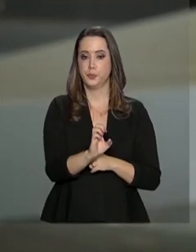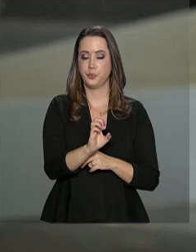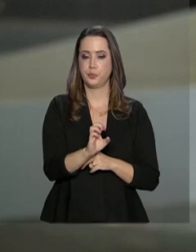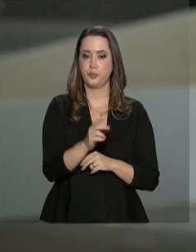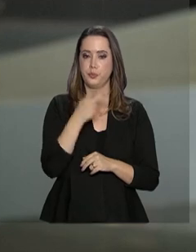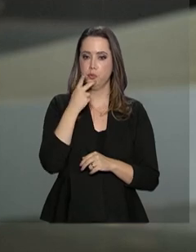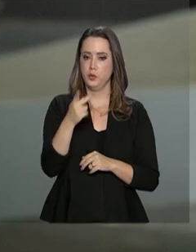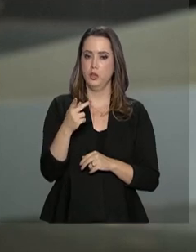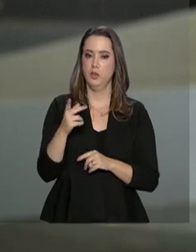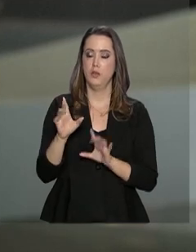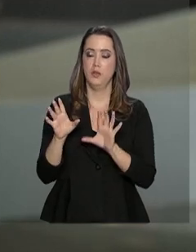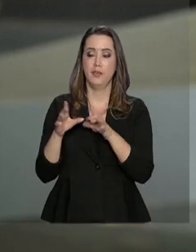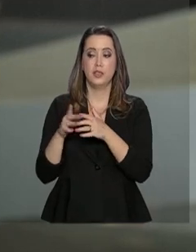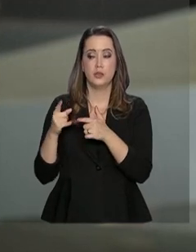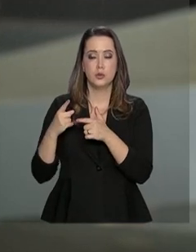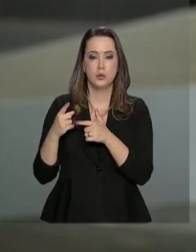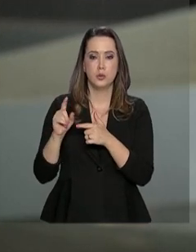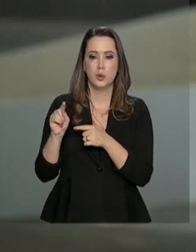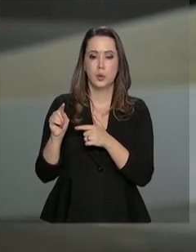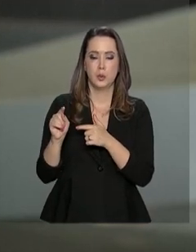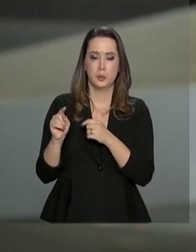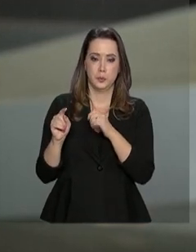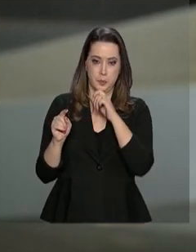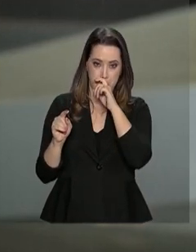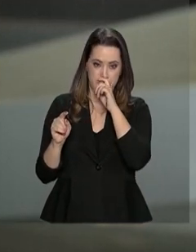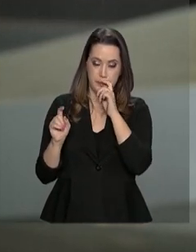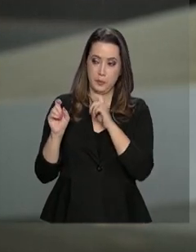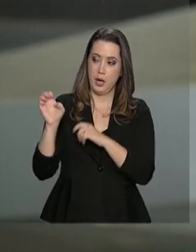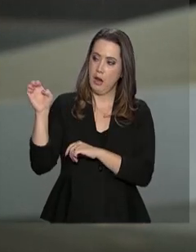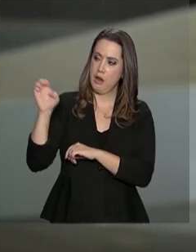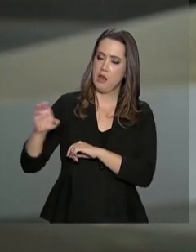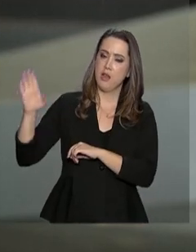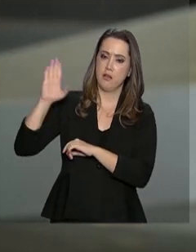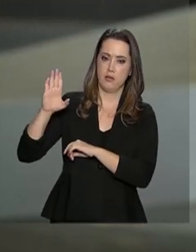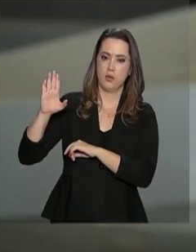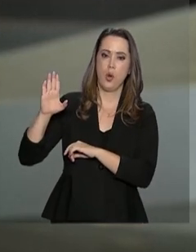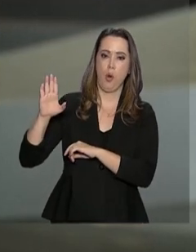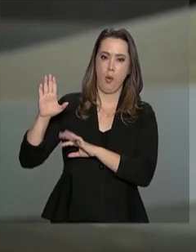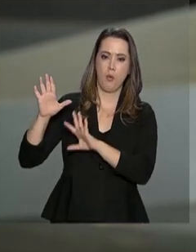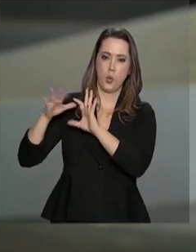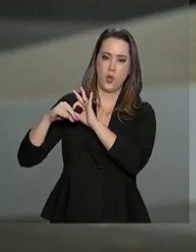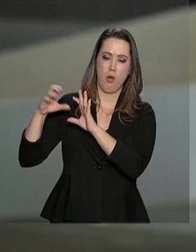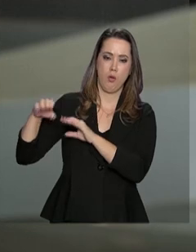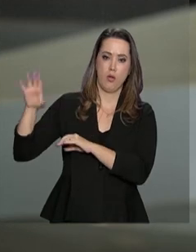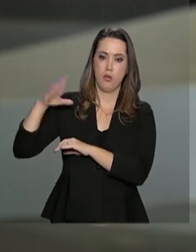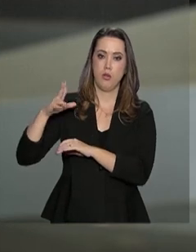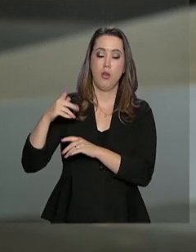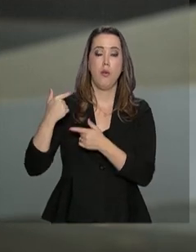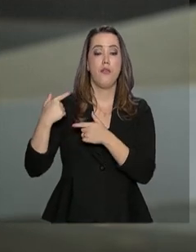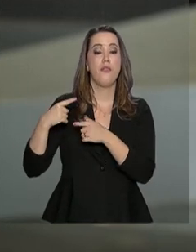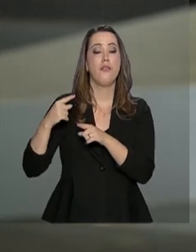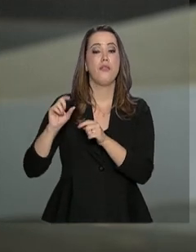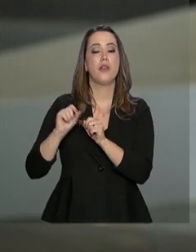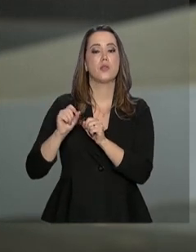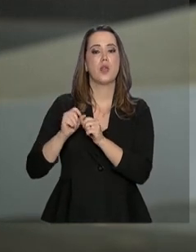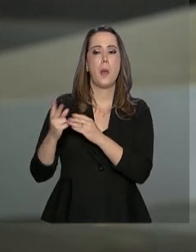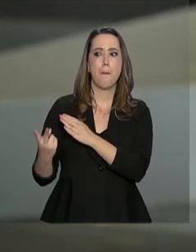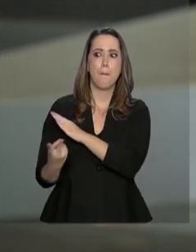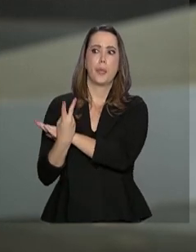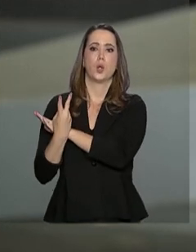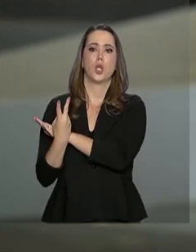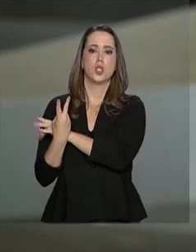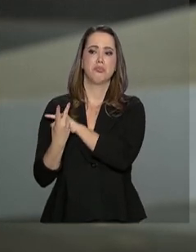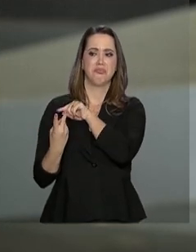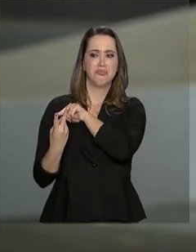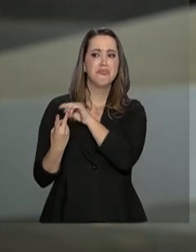sobre uma medida adotada pela União Europeia de aplicar salvaguarda, ou seja, proteção quanto